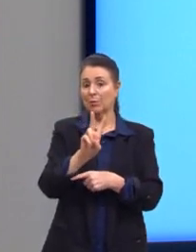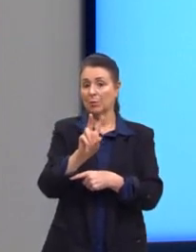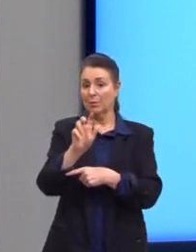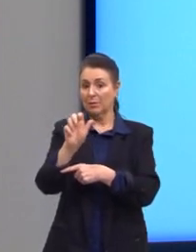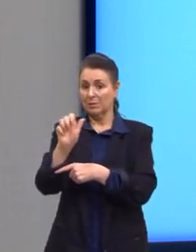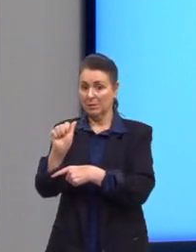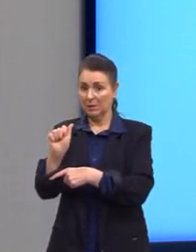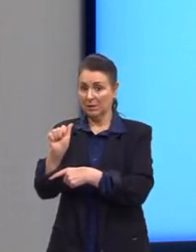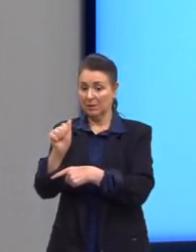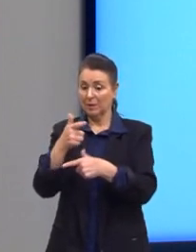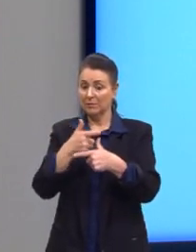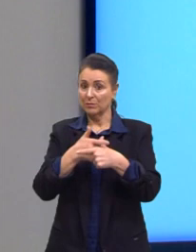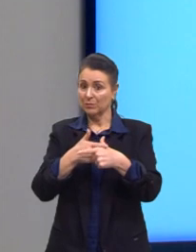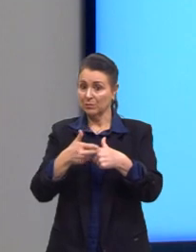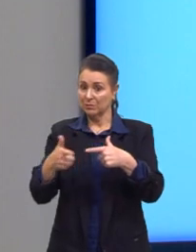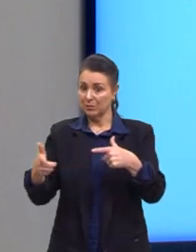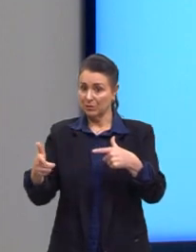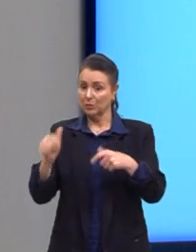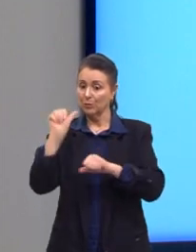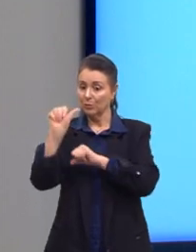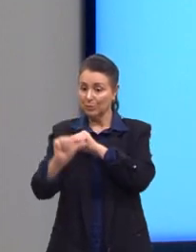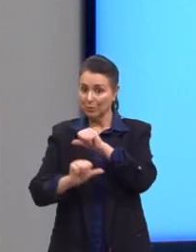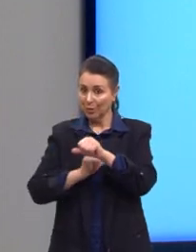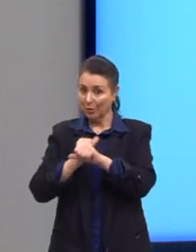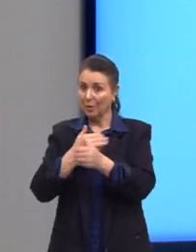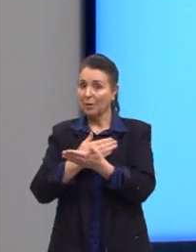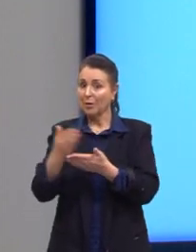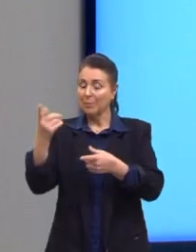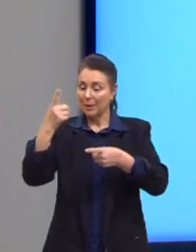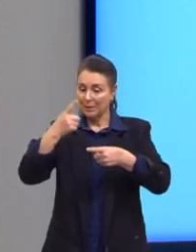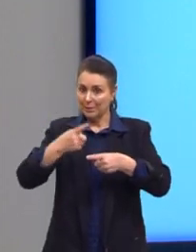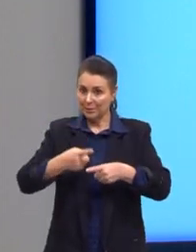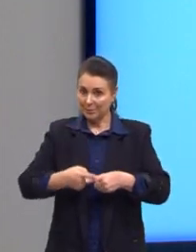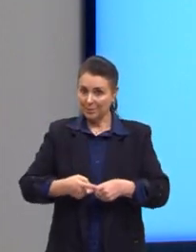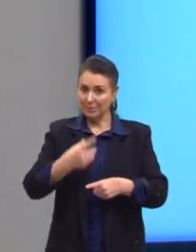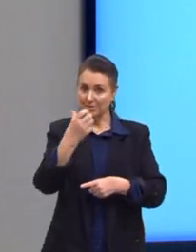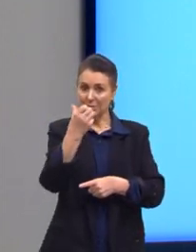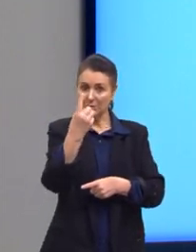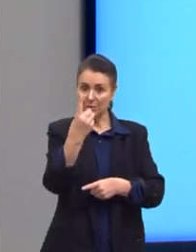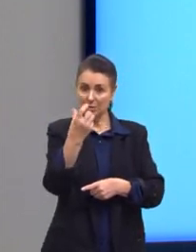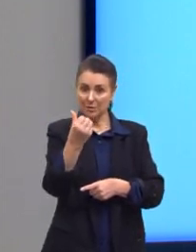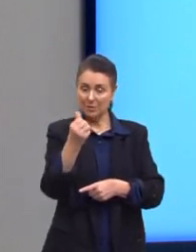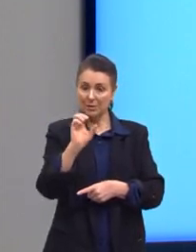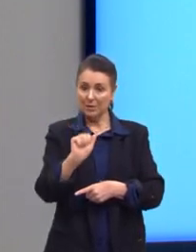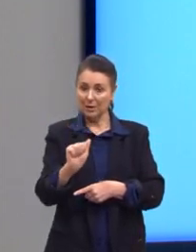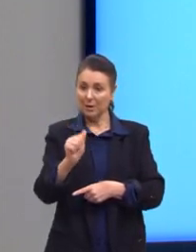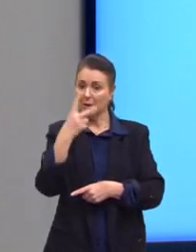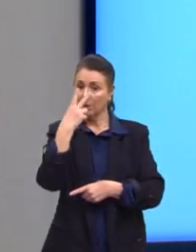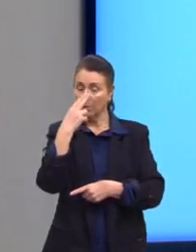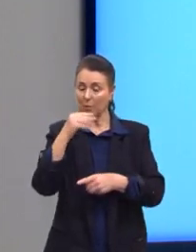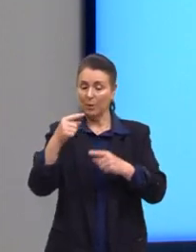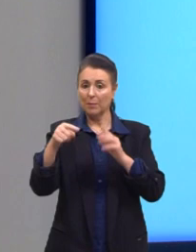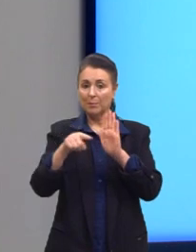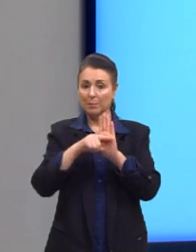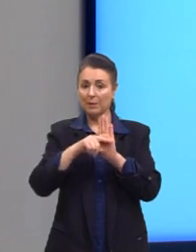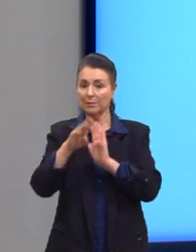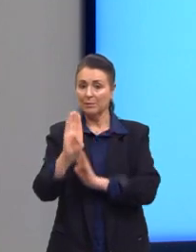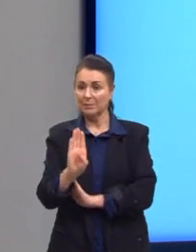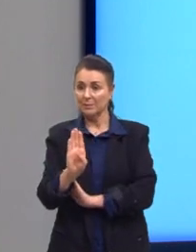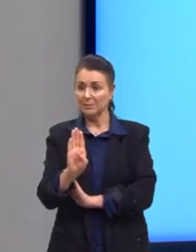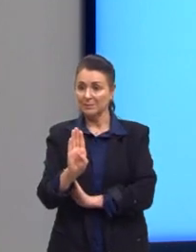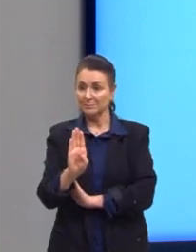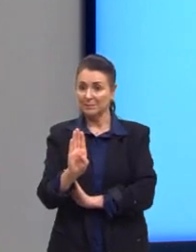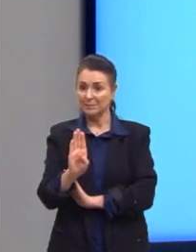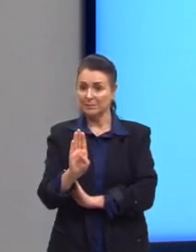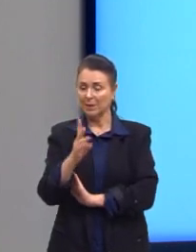estava aqui dividindo, então, passa multiplicando, né? 16a é igual a menos b. Aqui é como se fosse